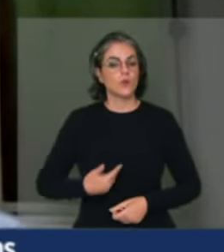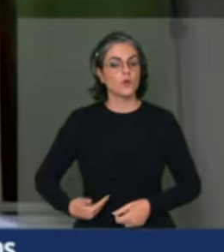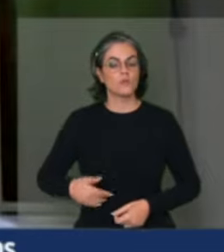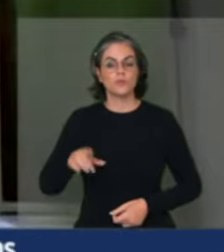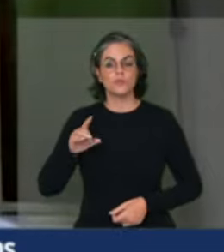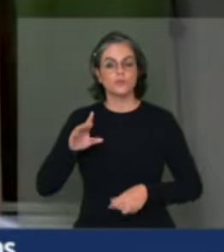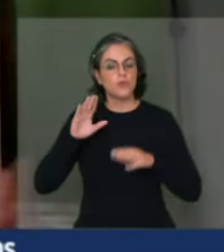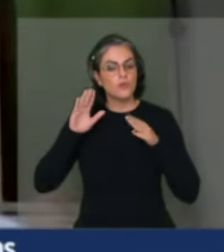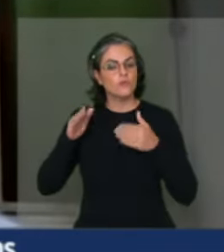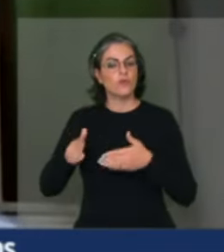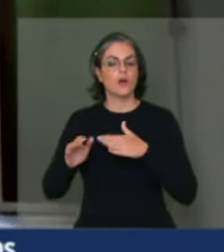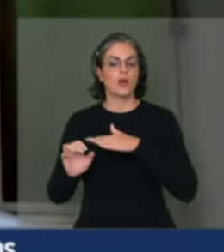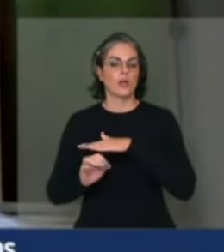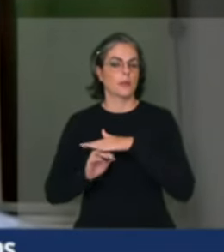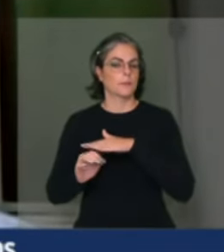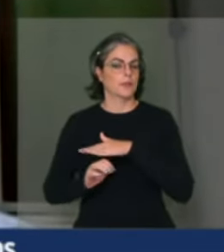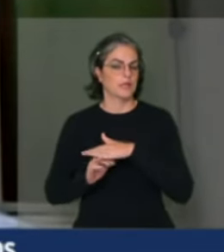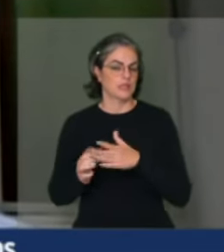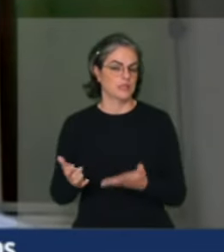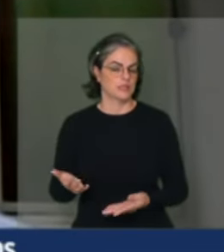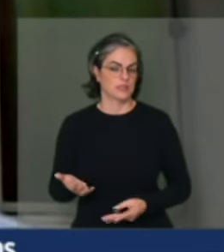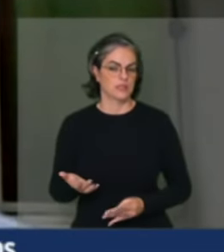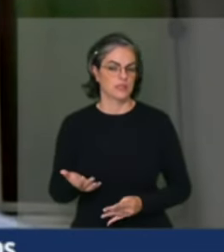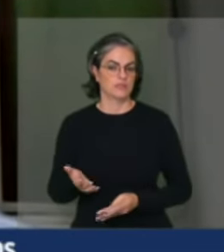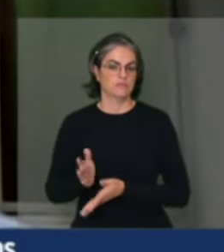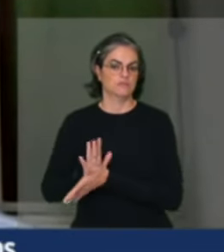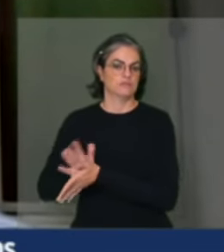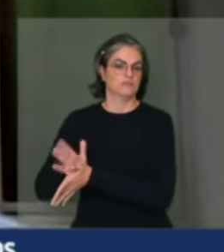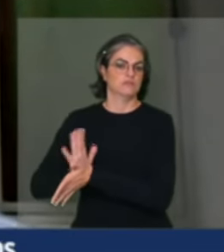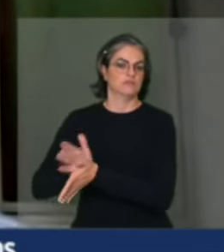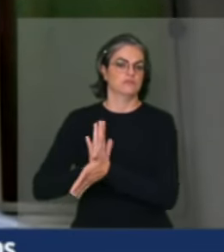predatória, destruição das matas